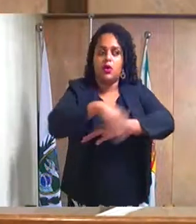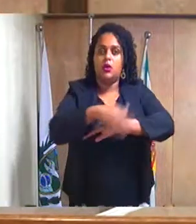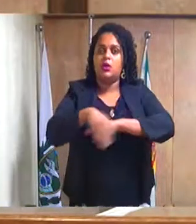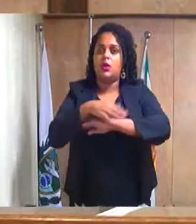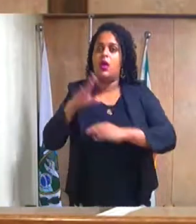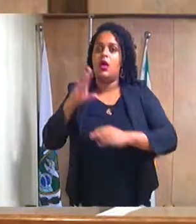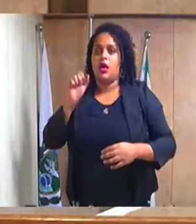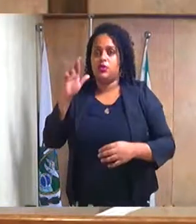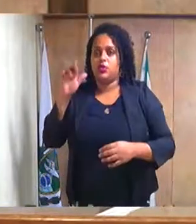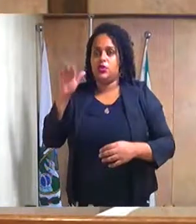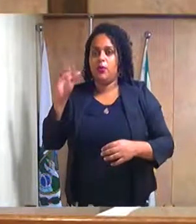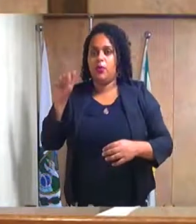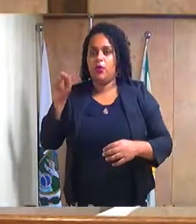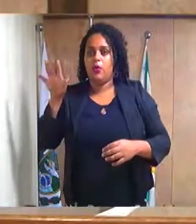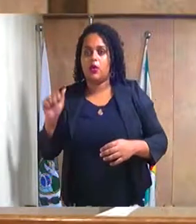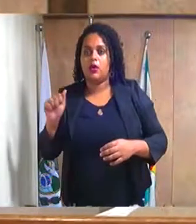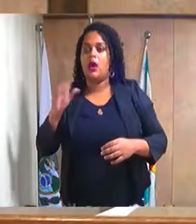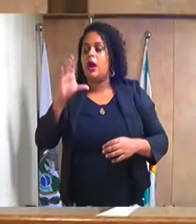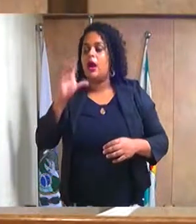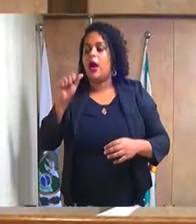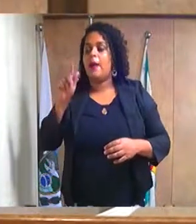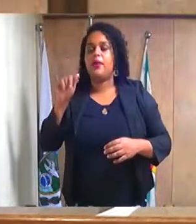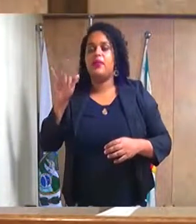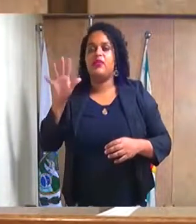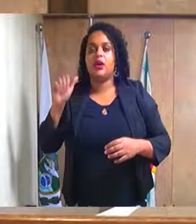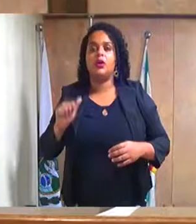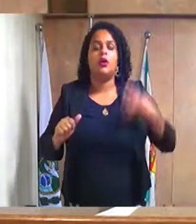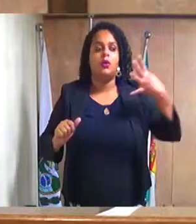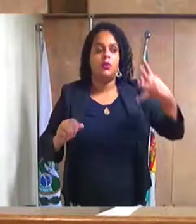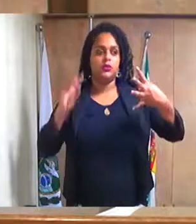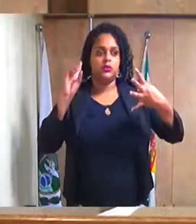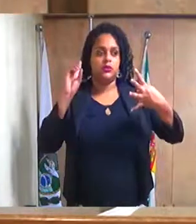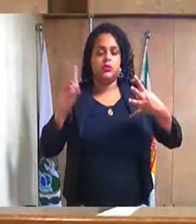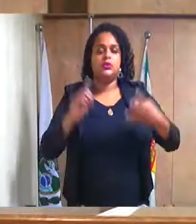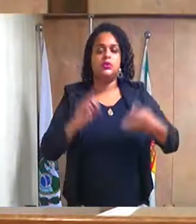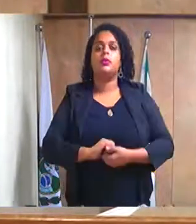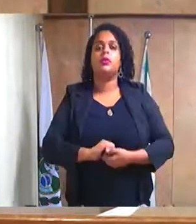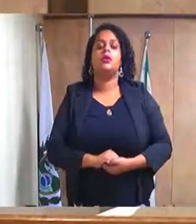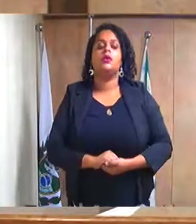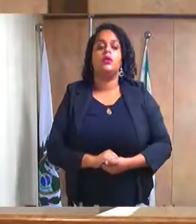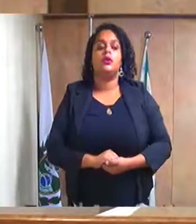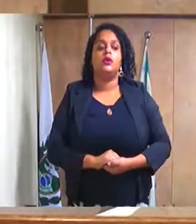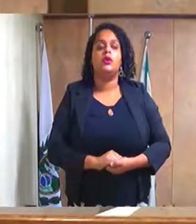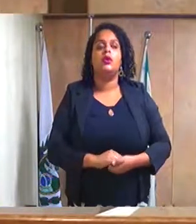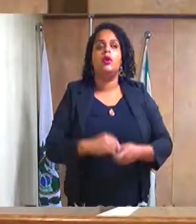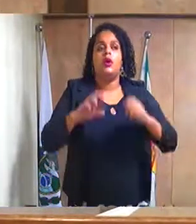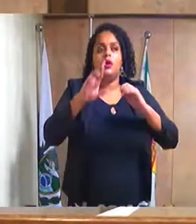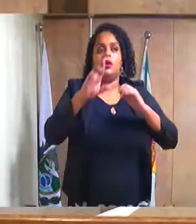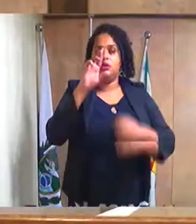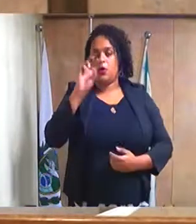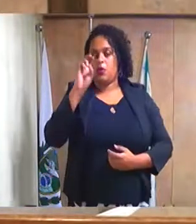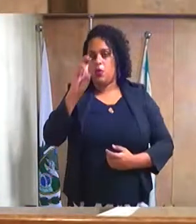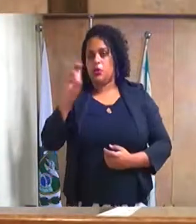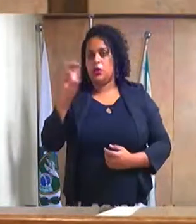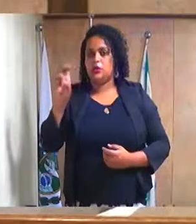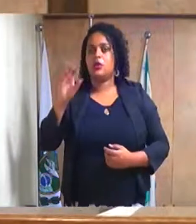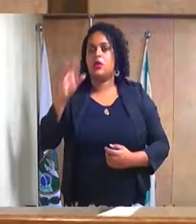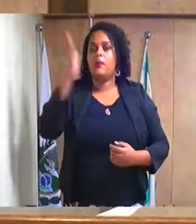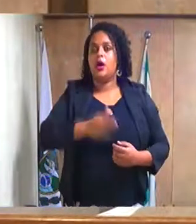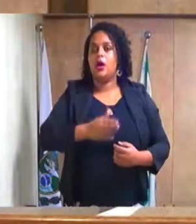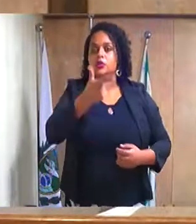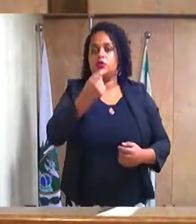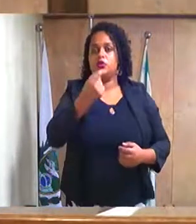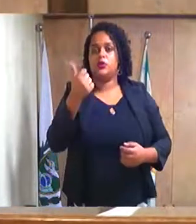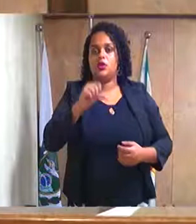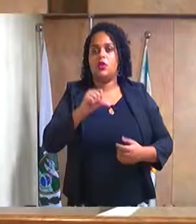Edimburgo, Capivari, quarto distrito deste município. Indicação número 5582, barra 2019,